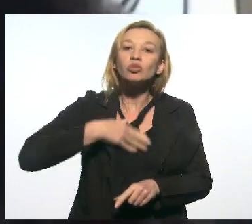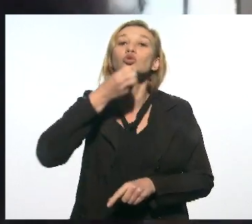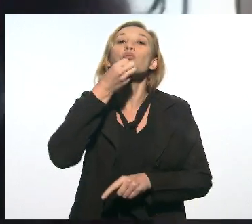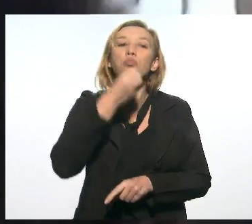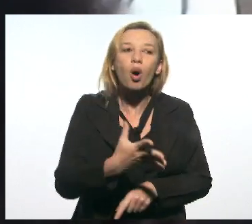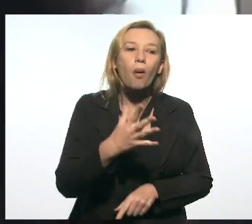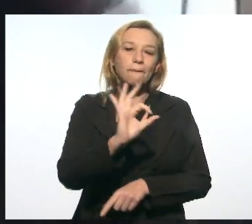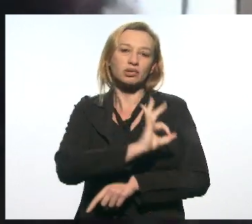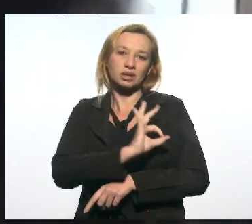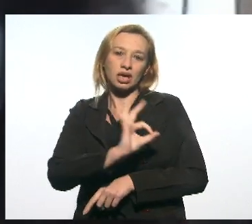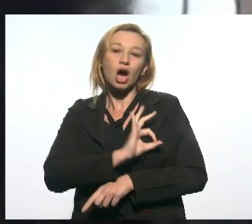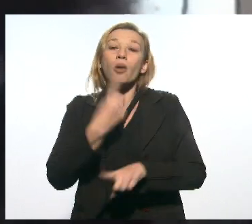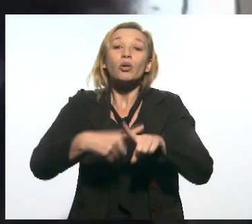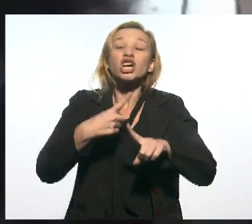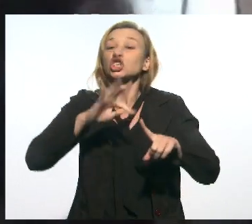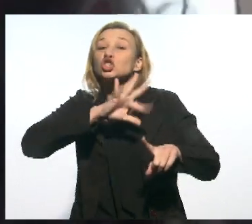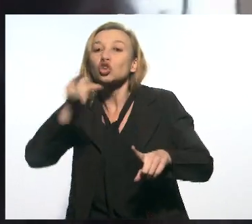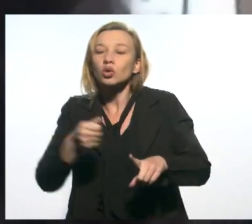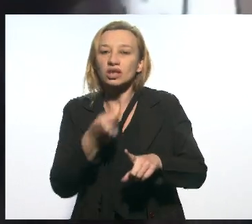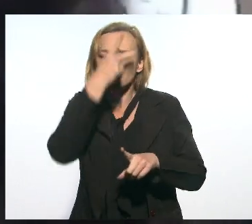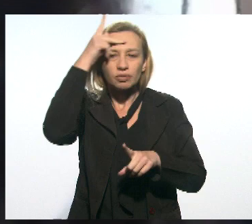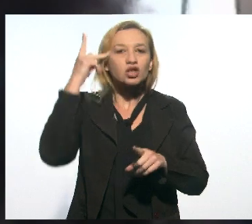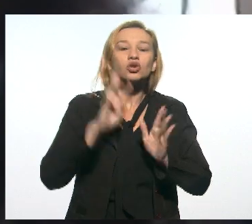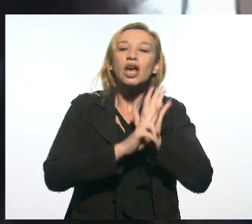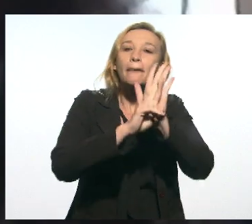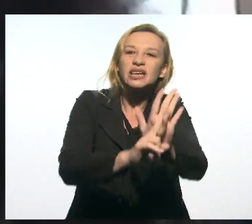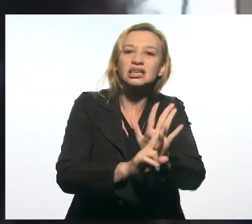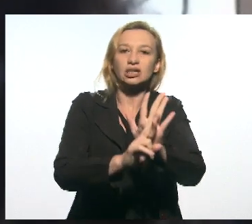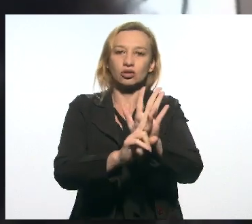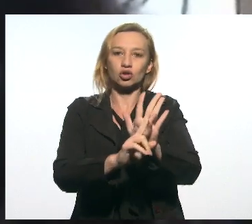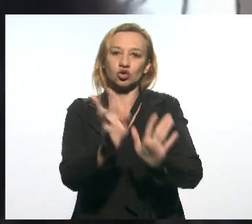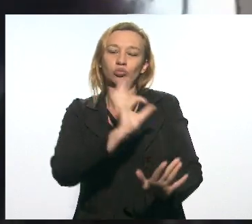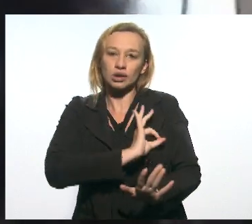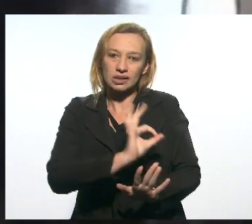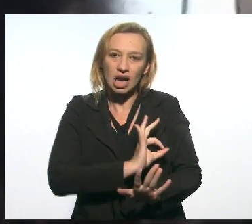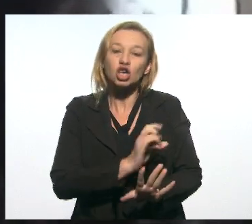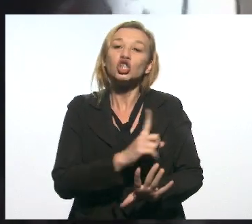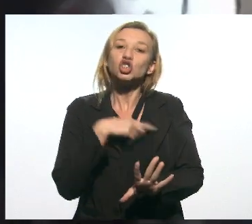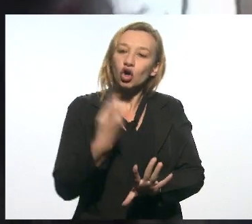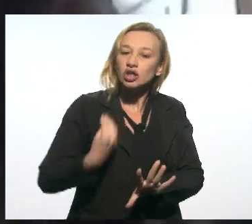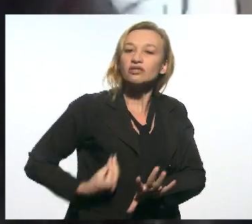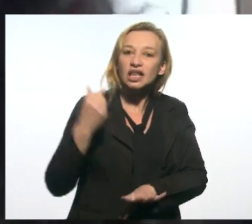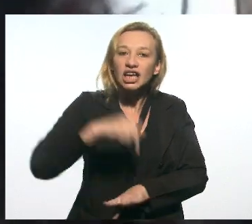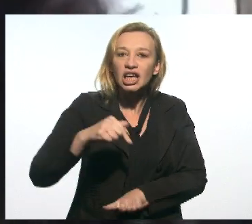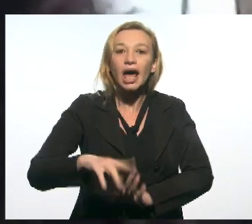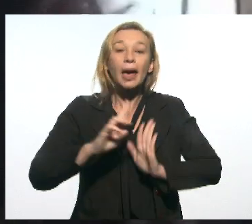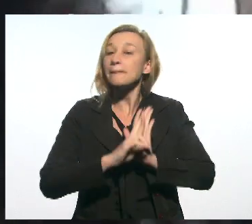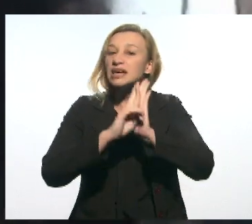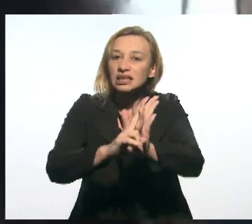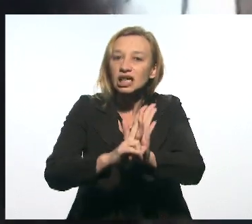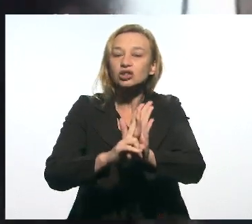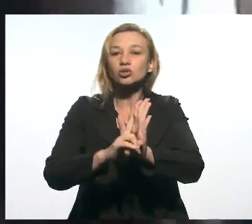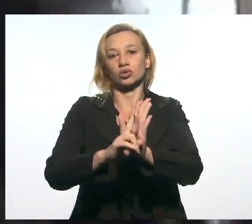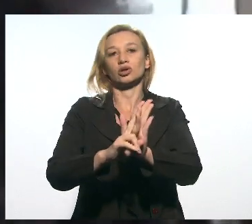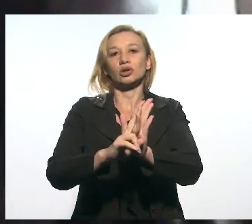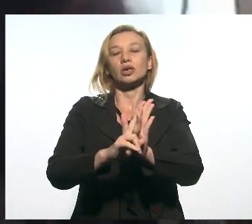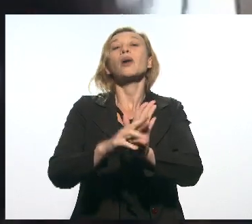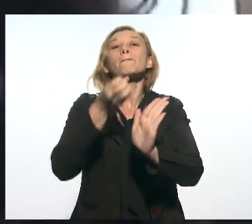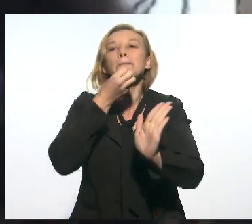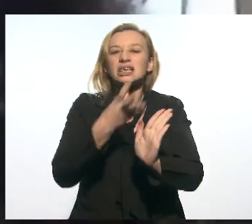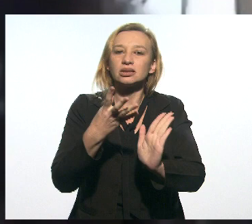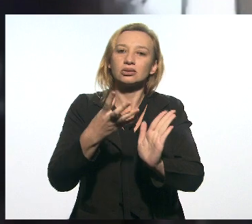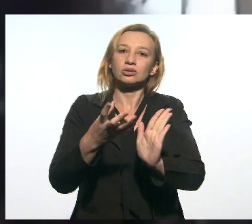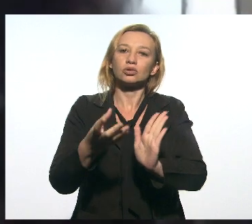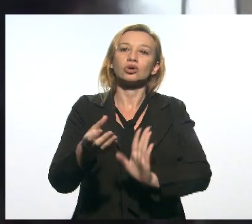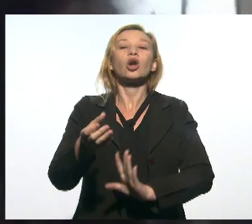Inclusive porque todo mundo representa os policiais. Nós estamos aqui representando e representando muito bem